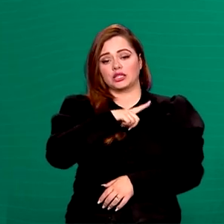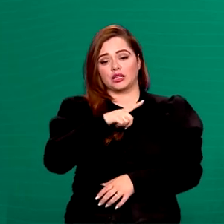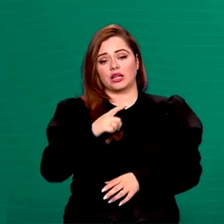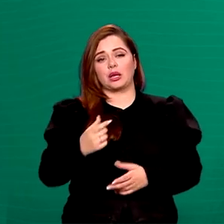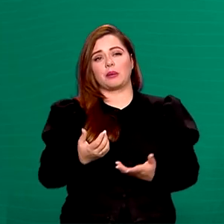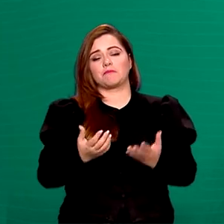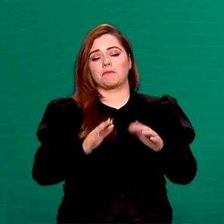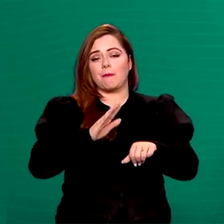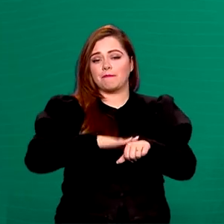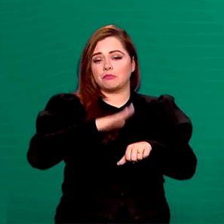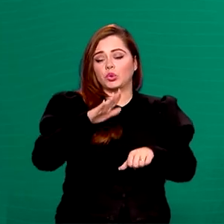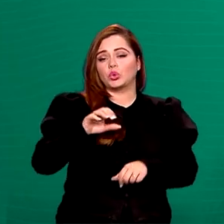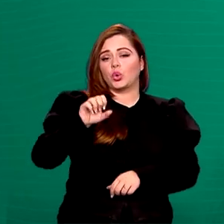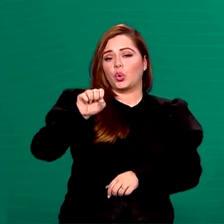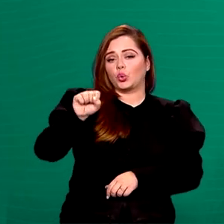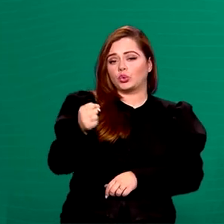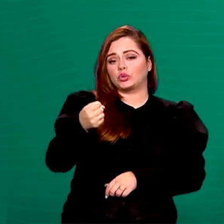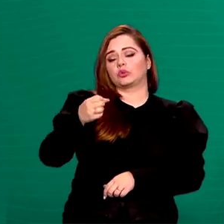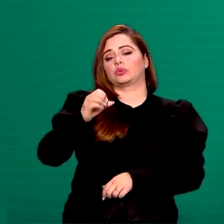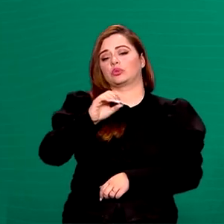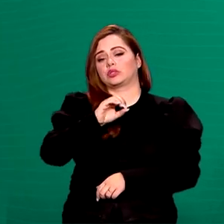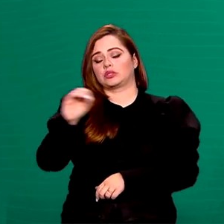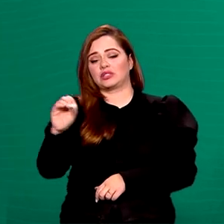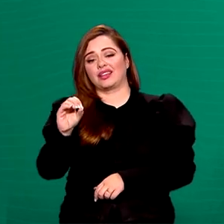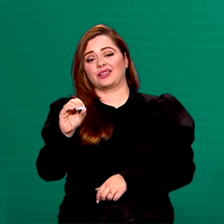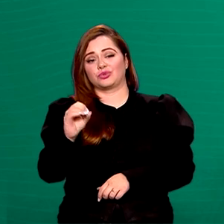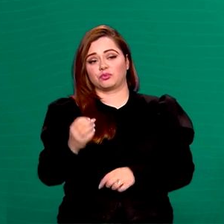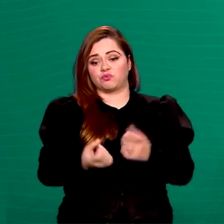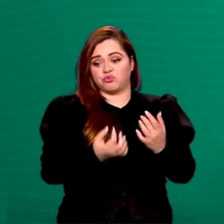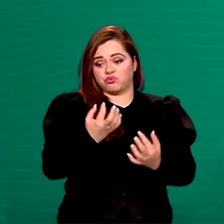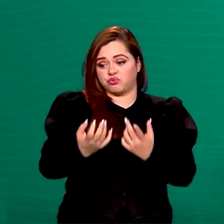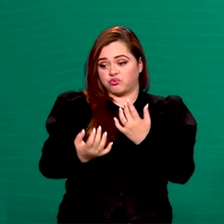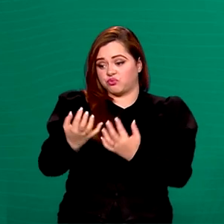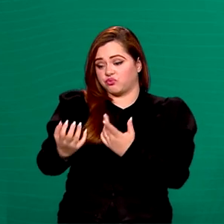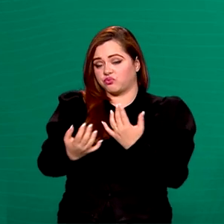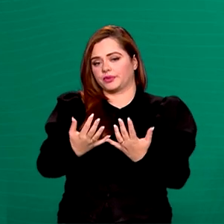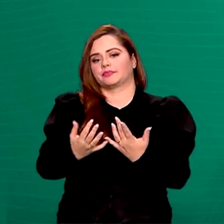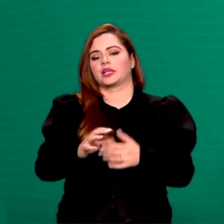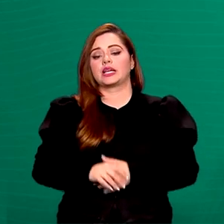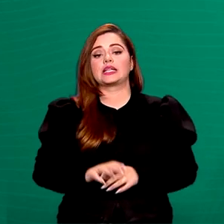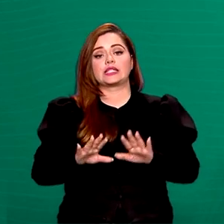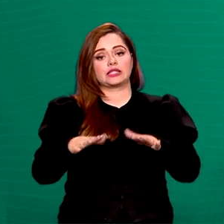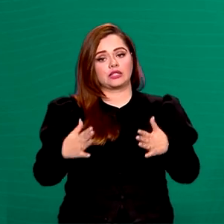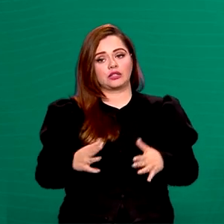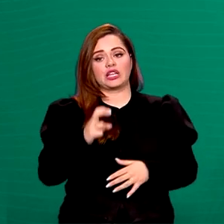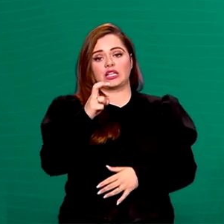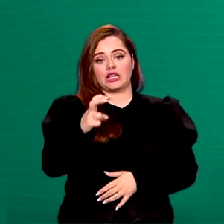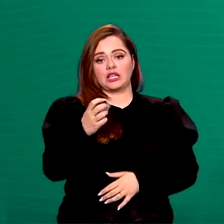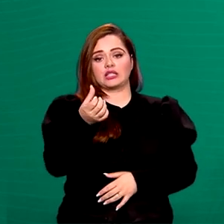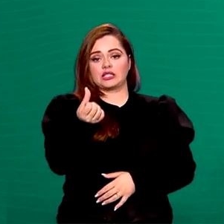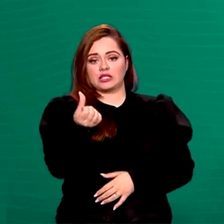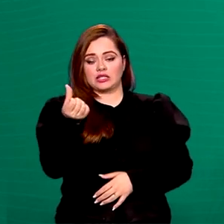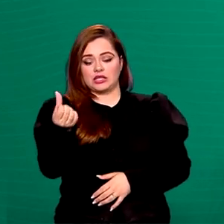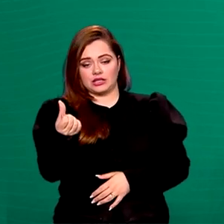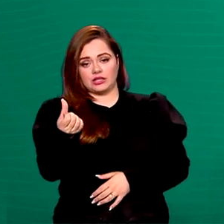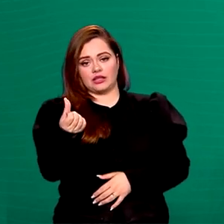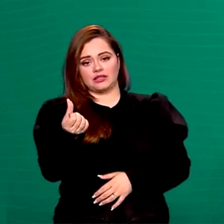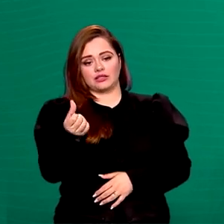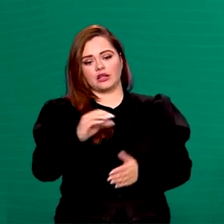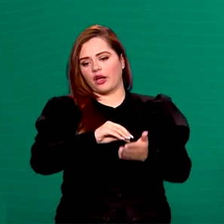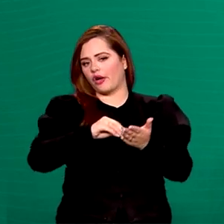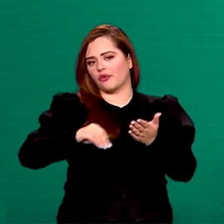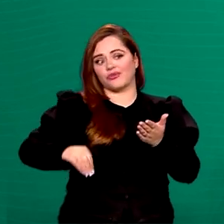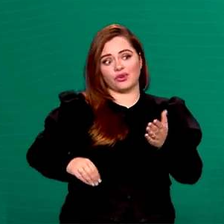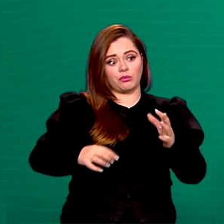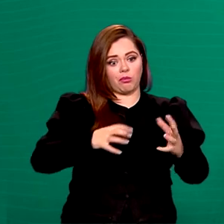885 focos de incêndio ativos, sendo que 566 estavam fora de